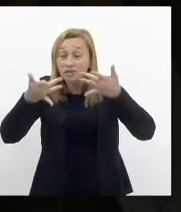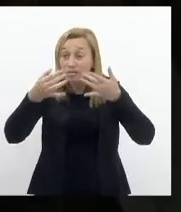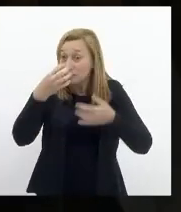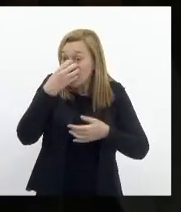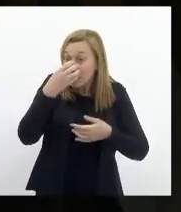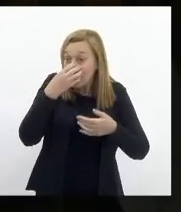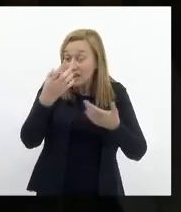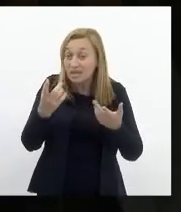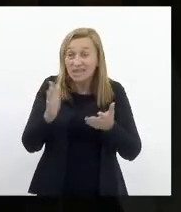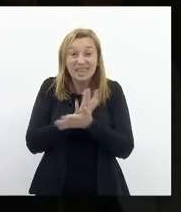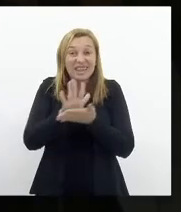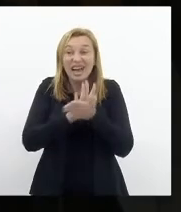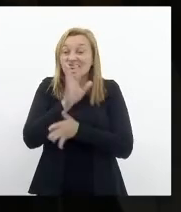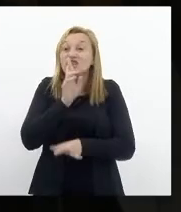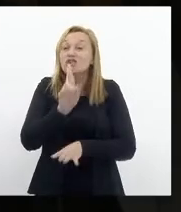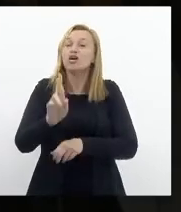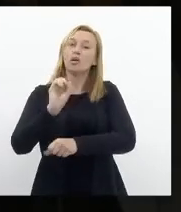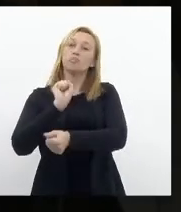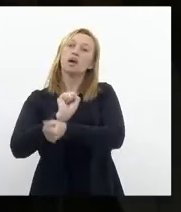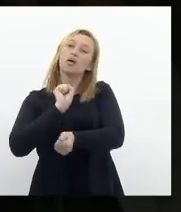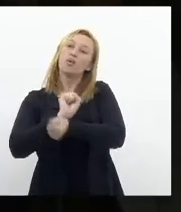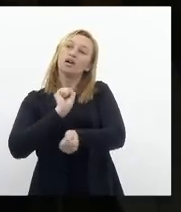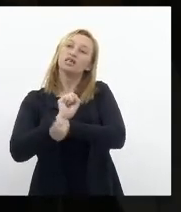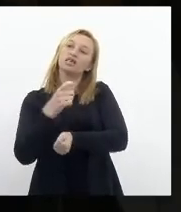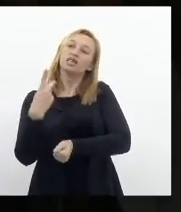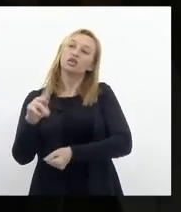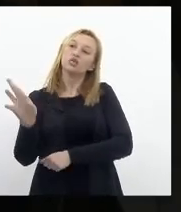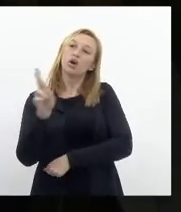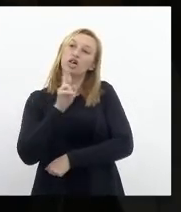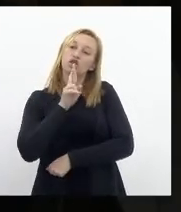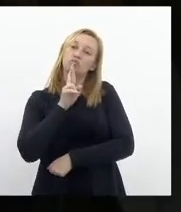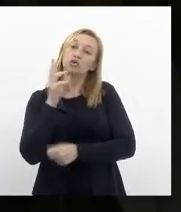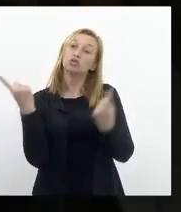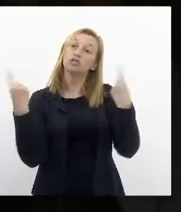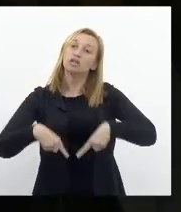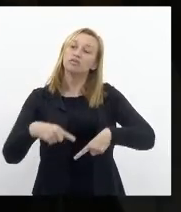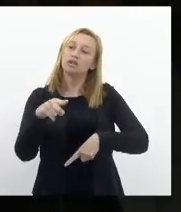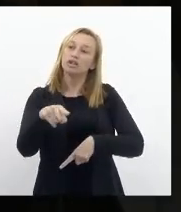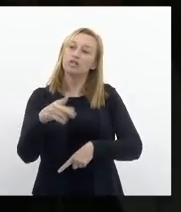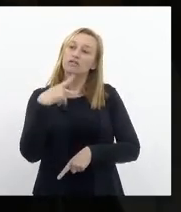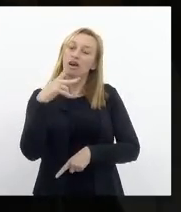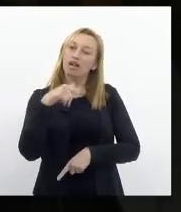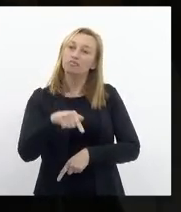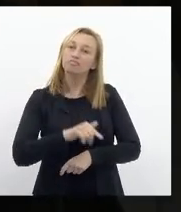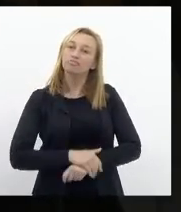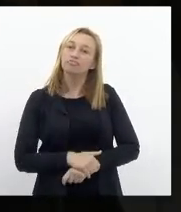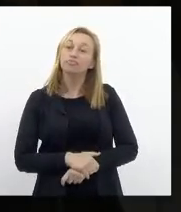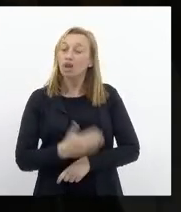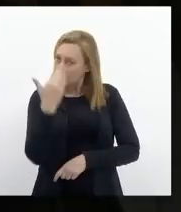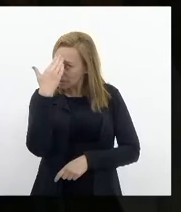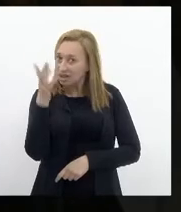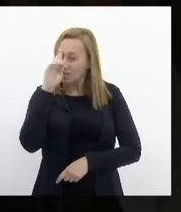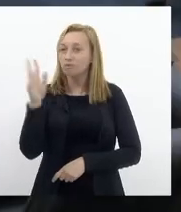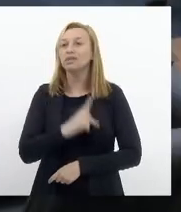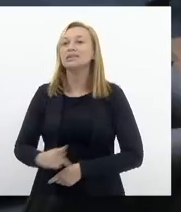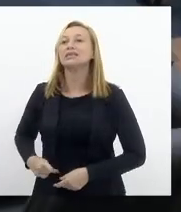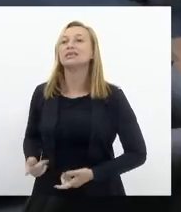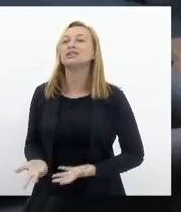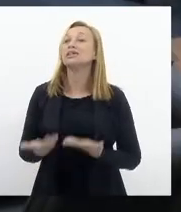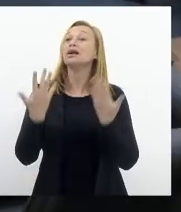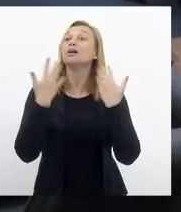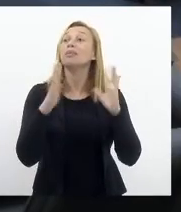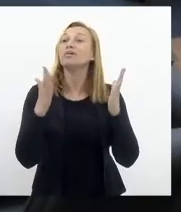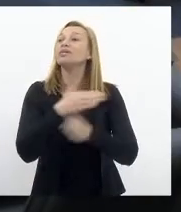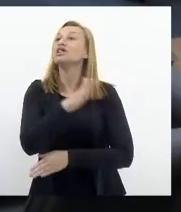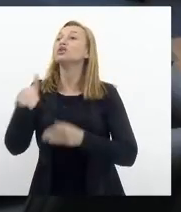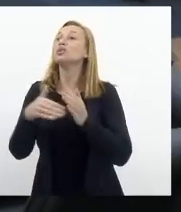resposta. Estamos aguardando a sua resposta ali, desafio a dar essa resposta, deputado. Muito obrigado, senhora presidente. Saudação a